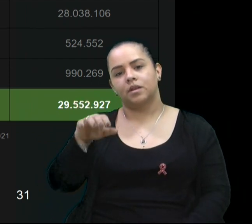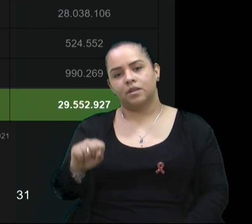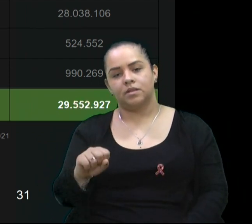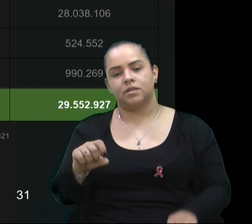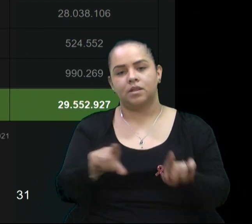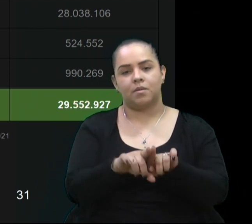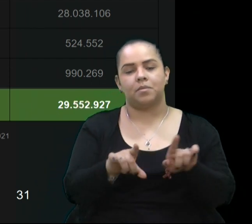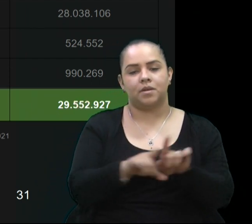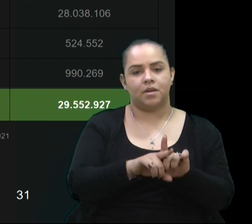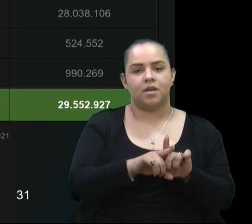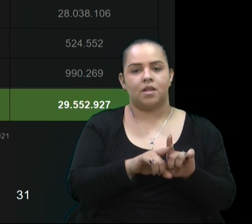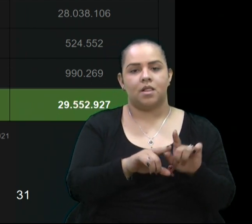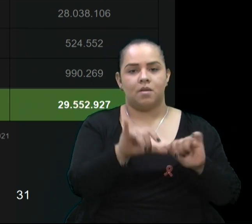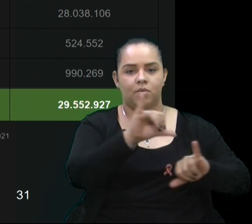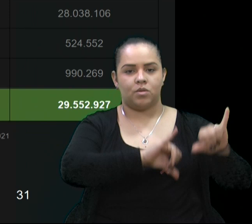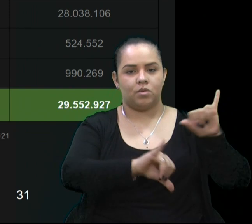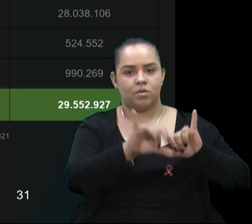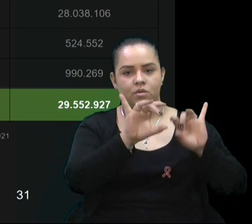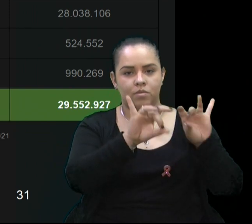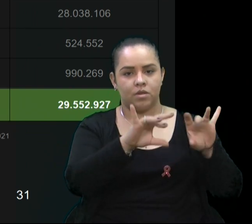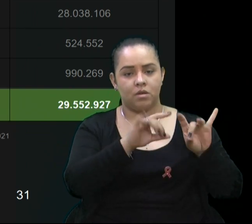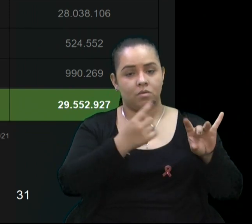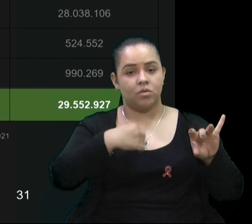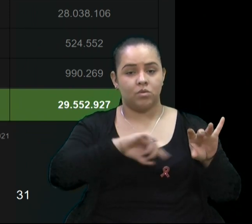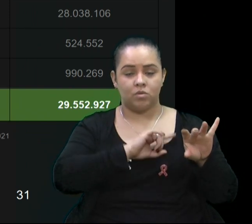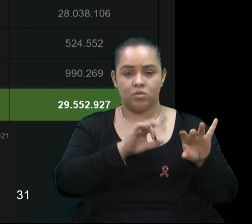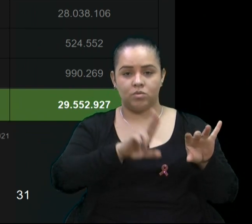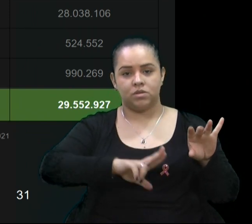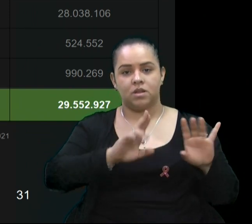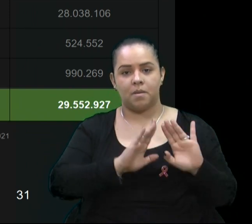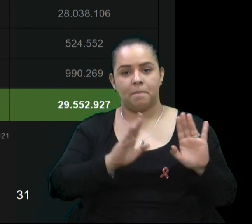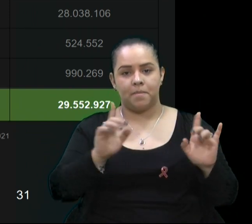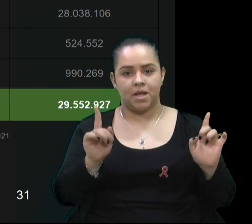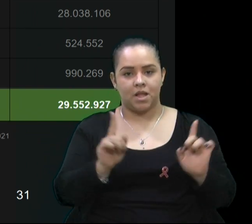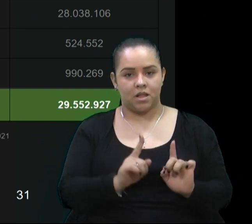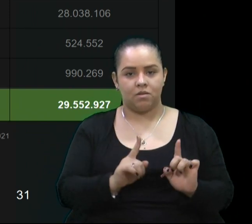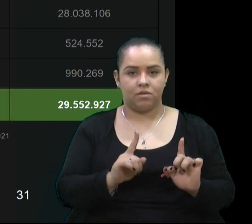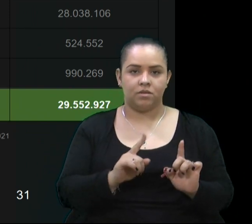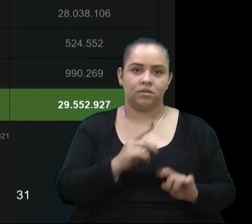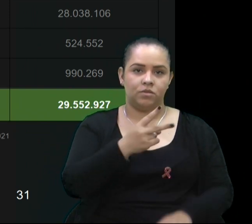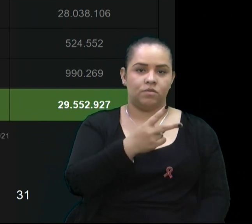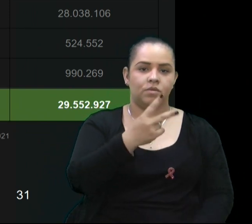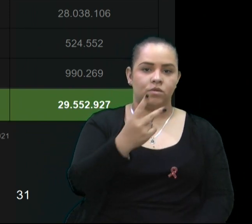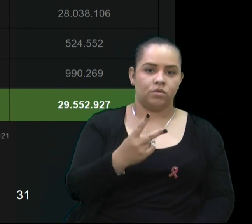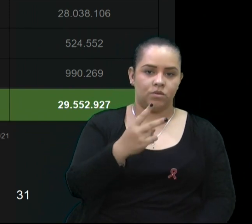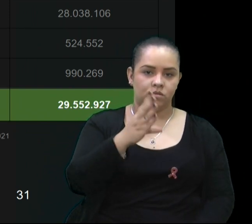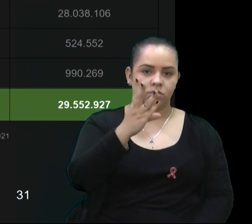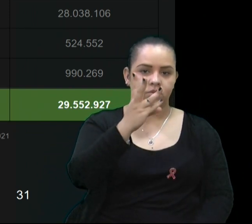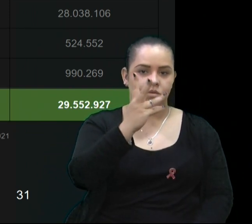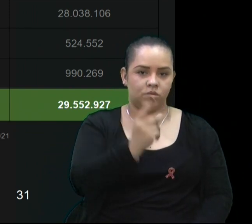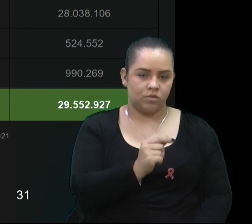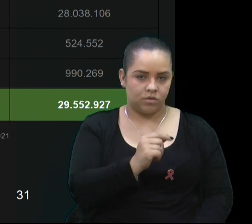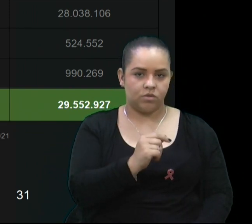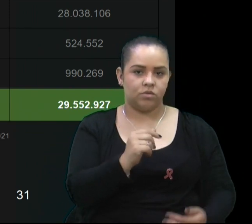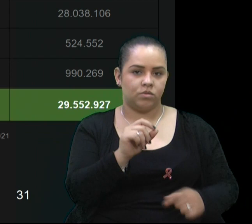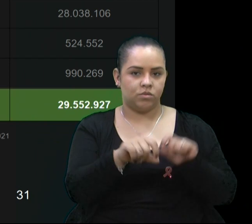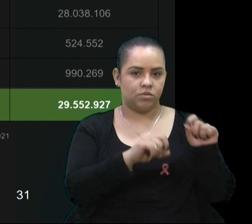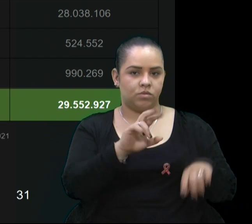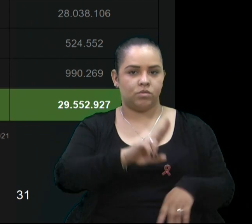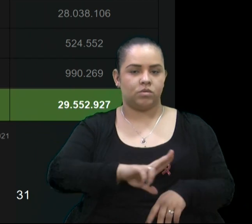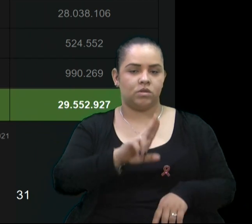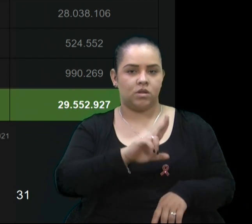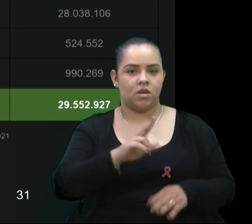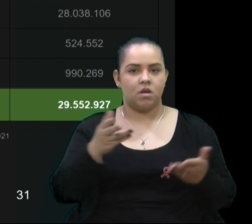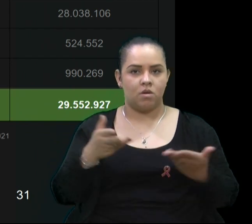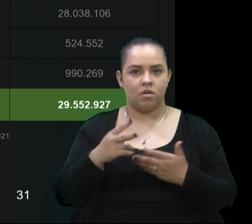número de medicações e de insumos farmacêuticos. Então, automaticamente, de 22 milhões de itens dispensados, eu